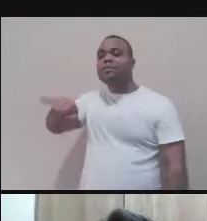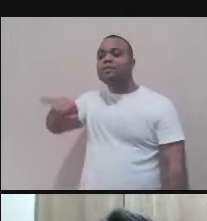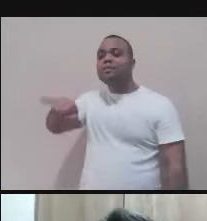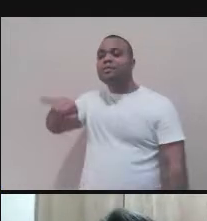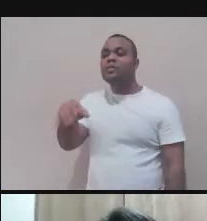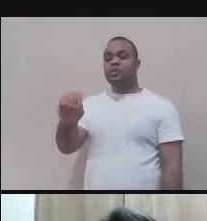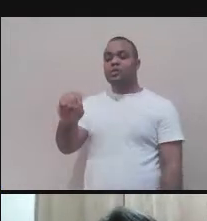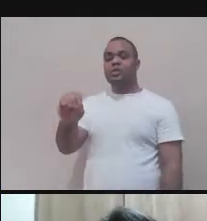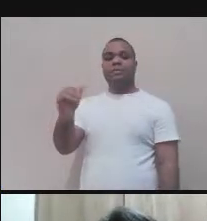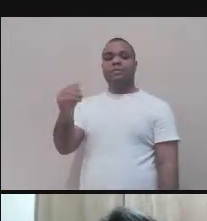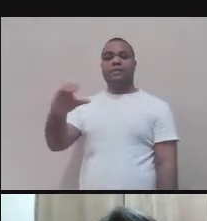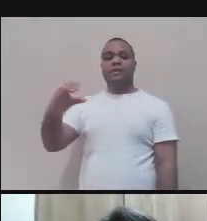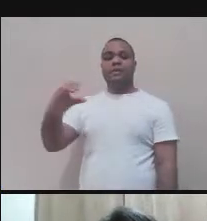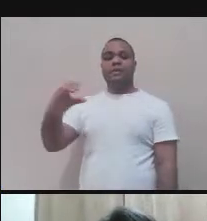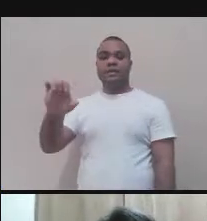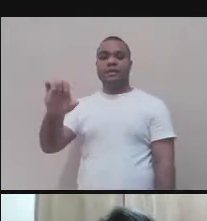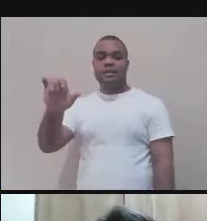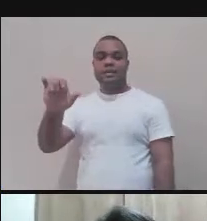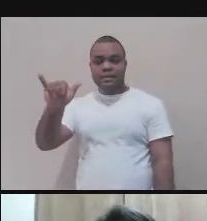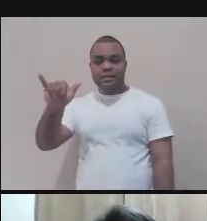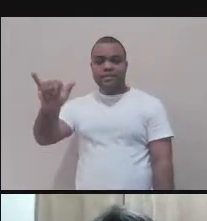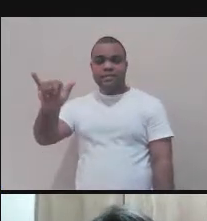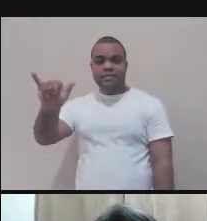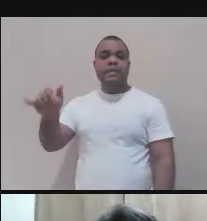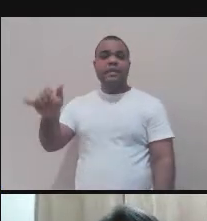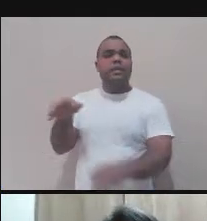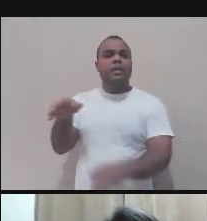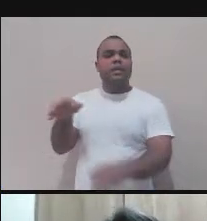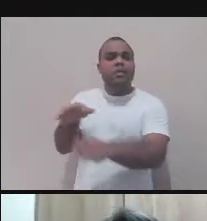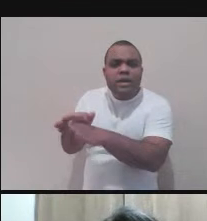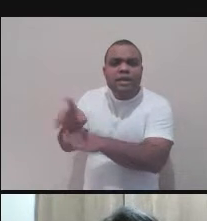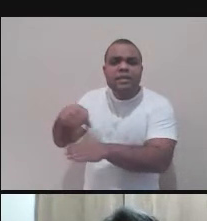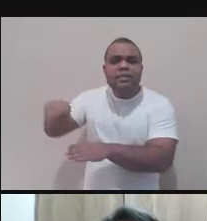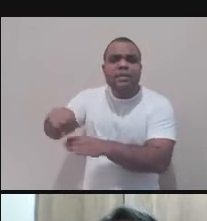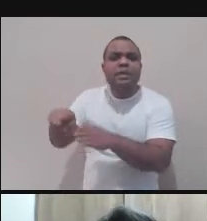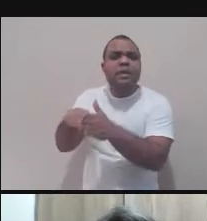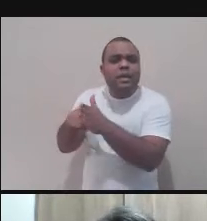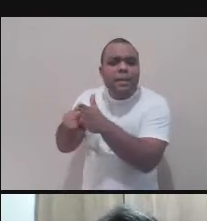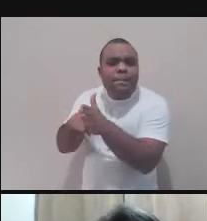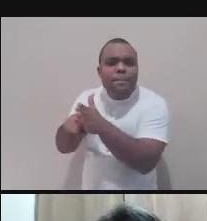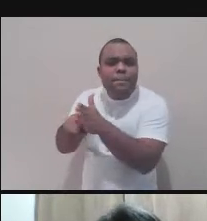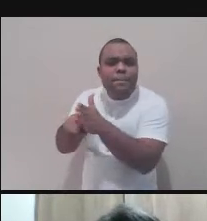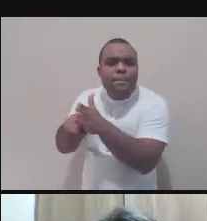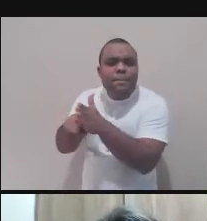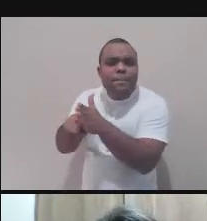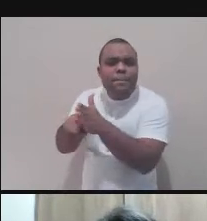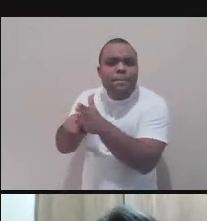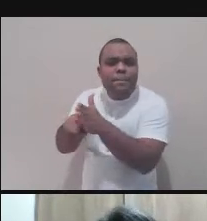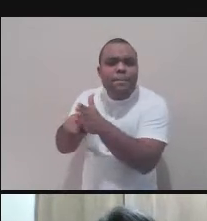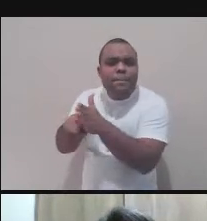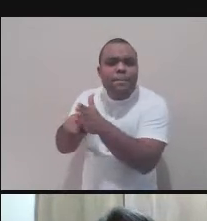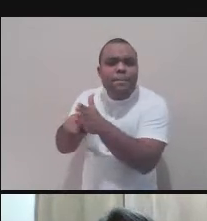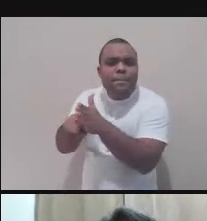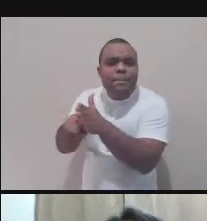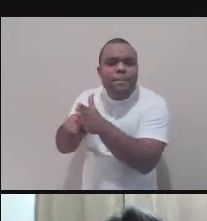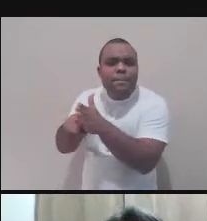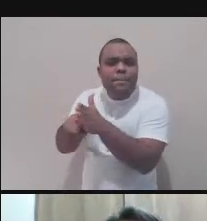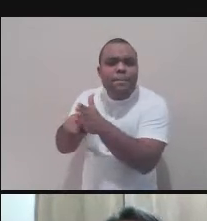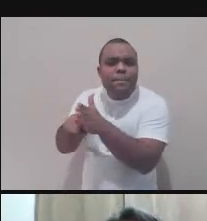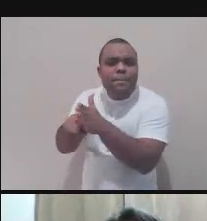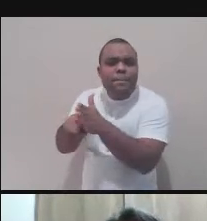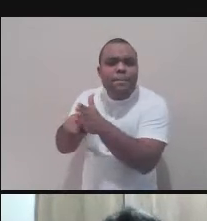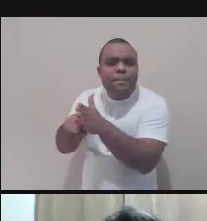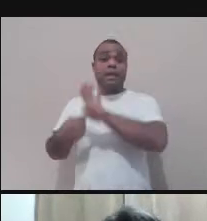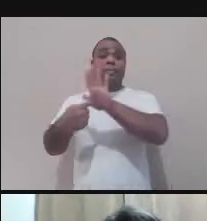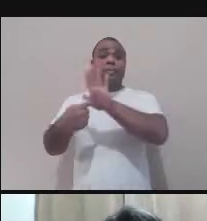E agora, ela está fazendo um desdobramento dessas nossas pesquisas no seu mestrado na UFMG. E ela está,